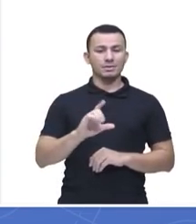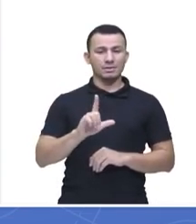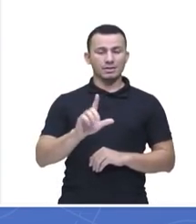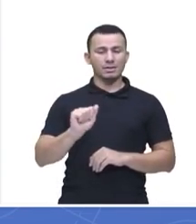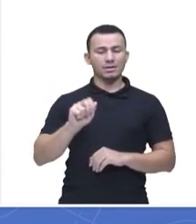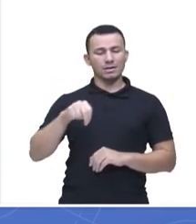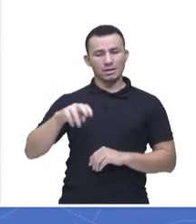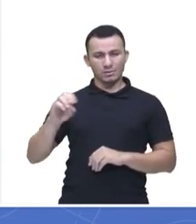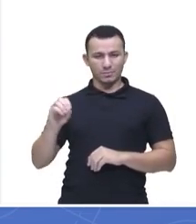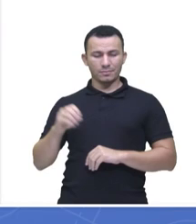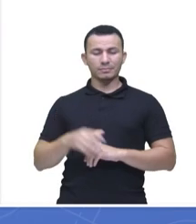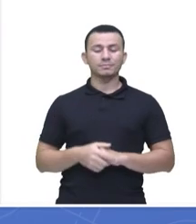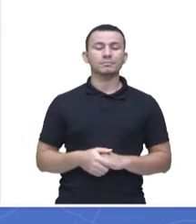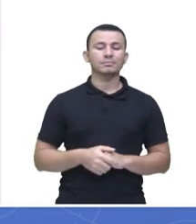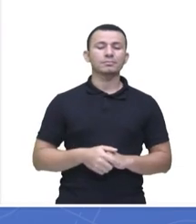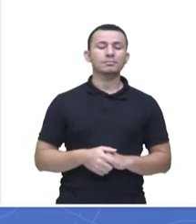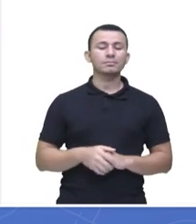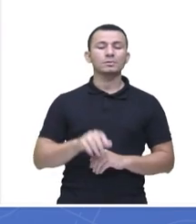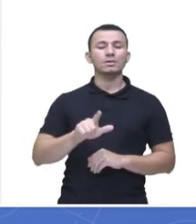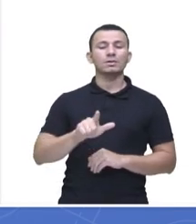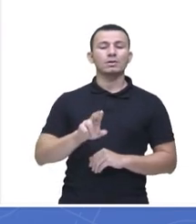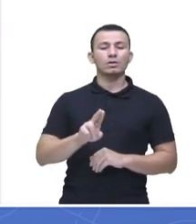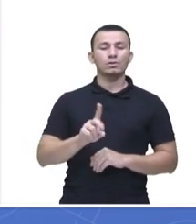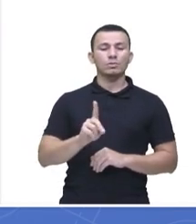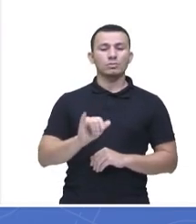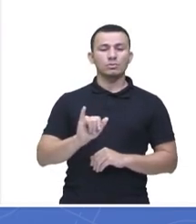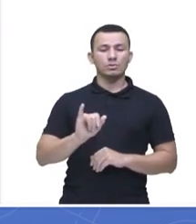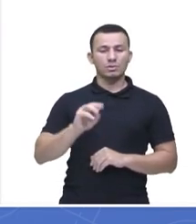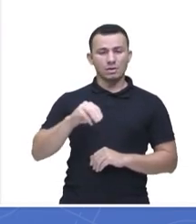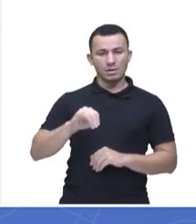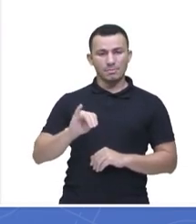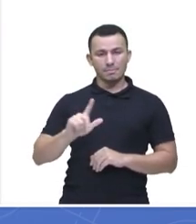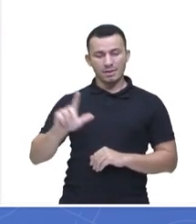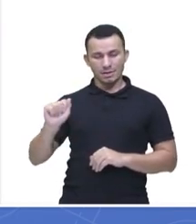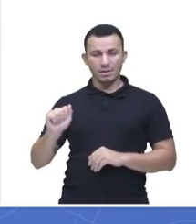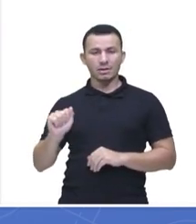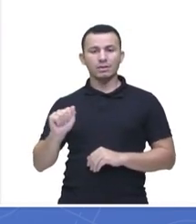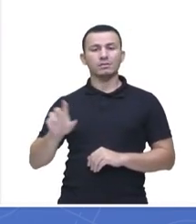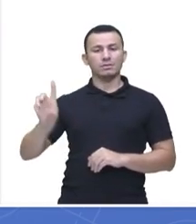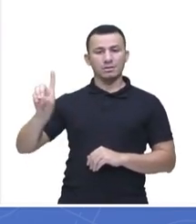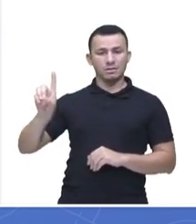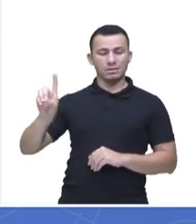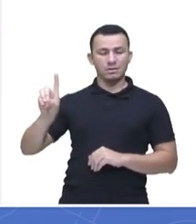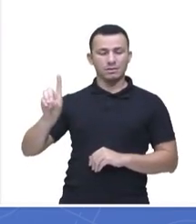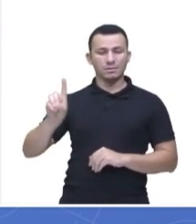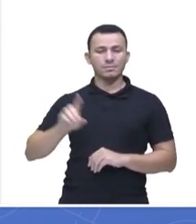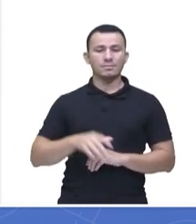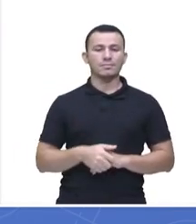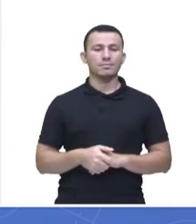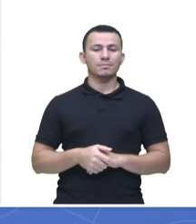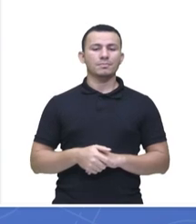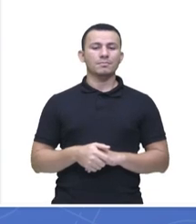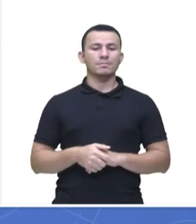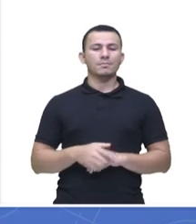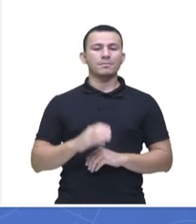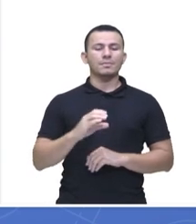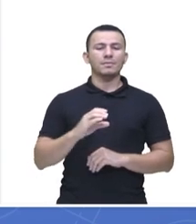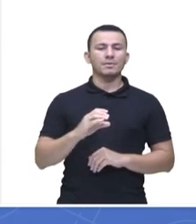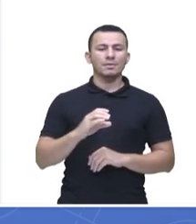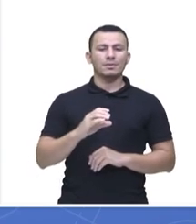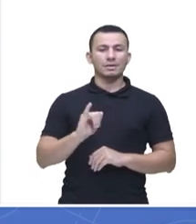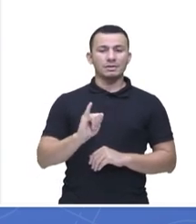A Ludmilla, letra D, Guilherme, ciclinos, ciclinos, ele tá dizendo